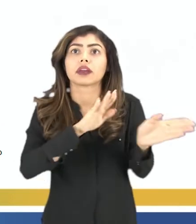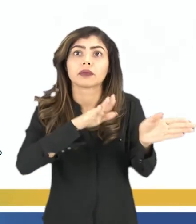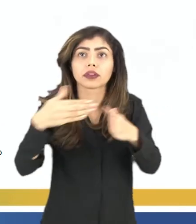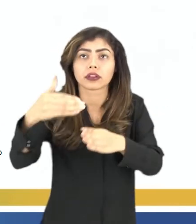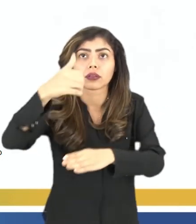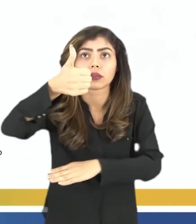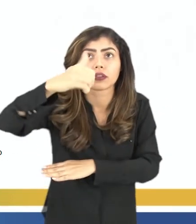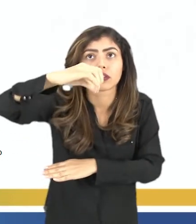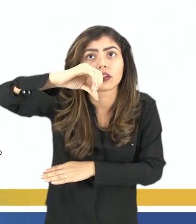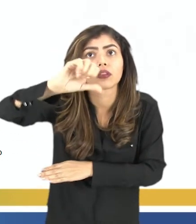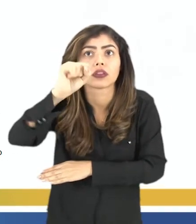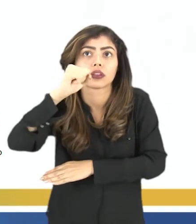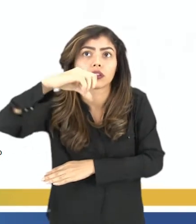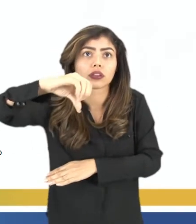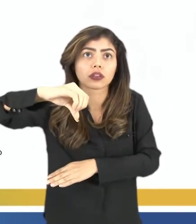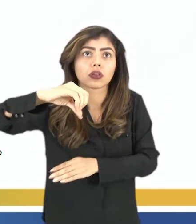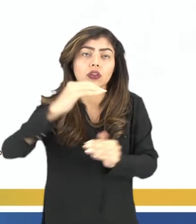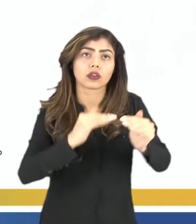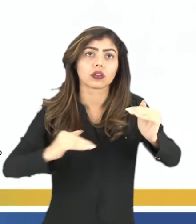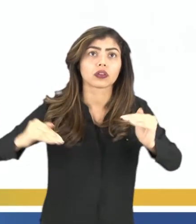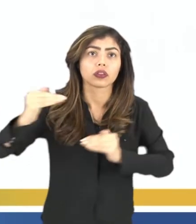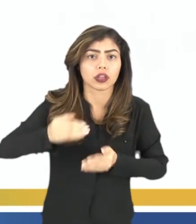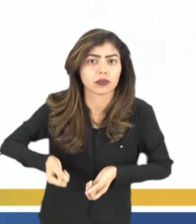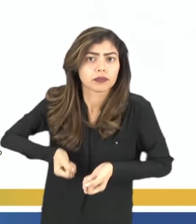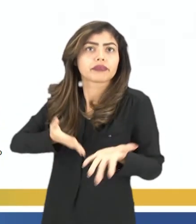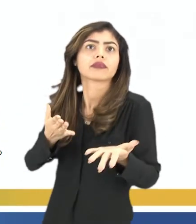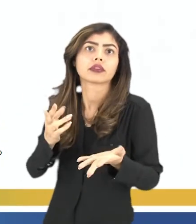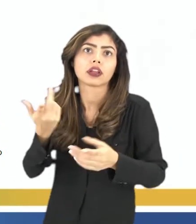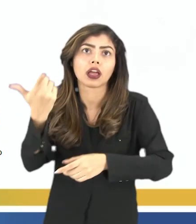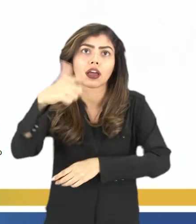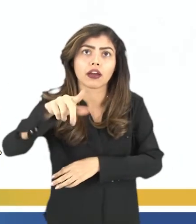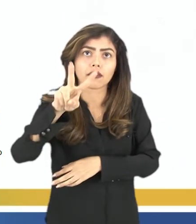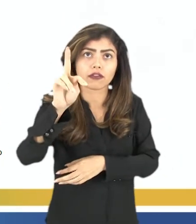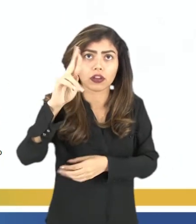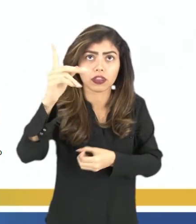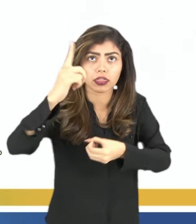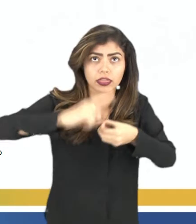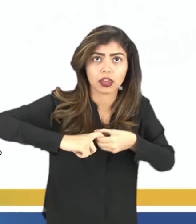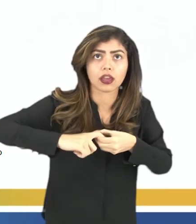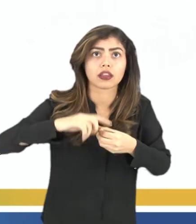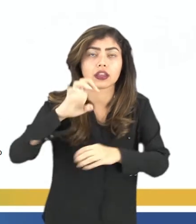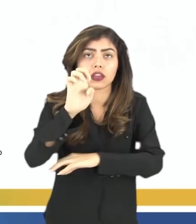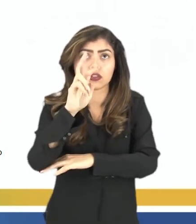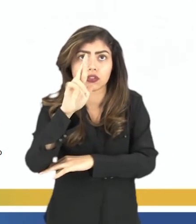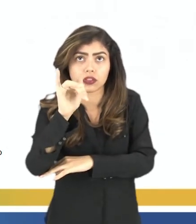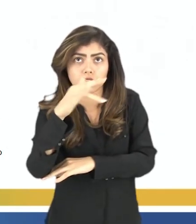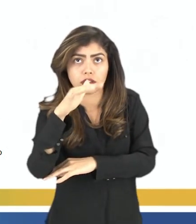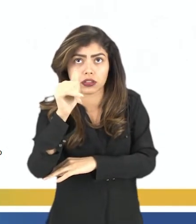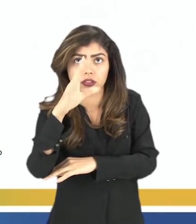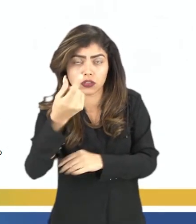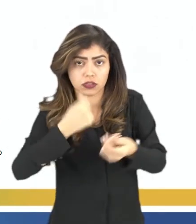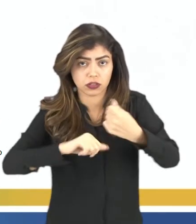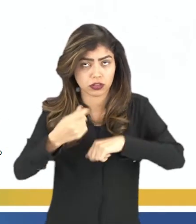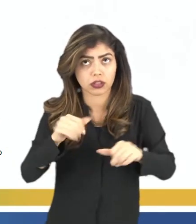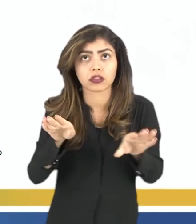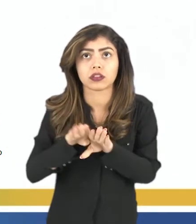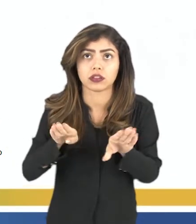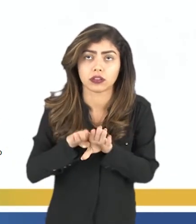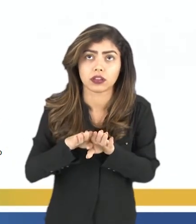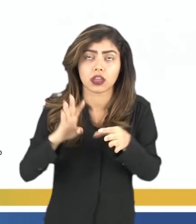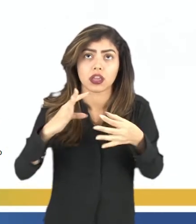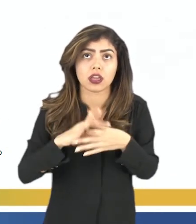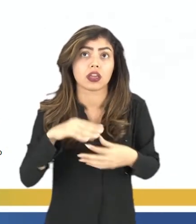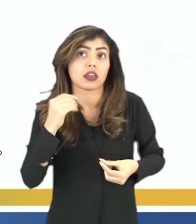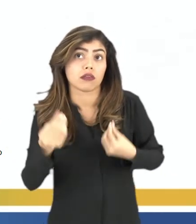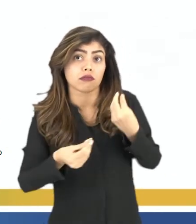partir de 1989, sobre o impulso dessas reformas voltadas para a reconstrução da economia, né? Que seria